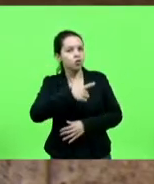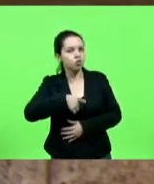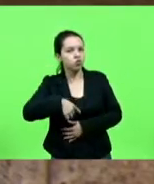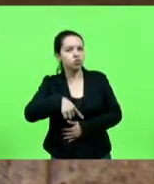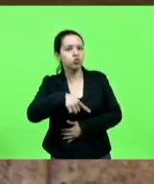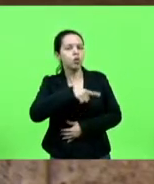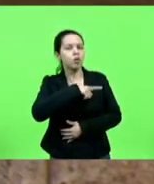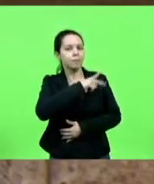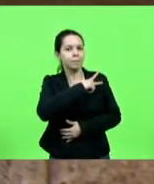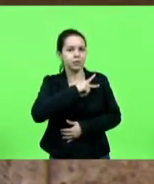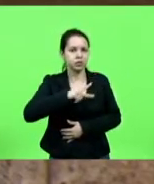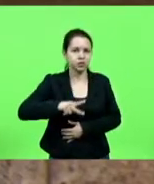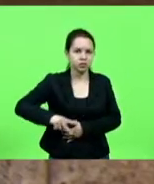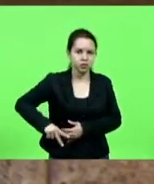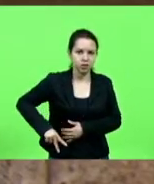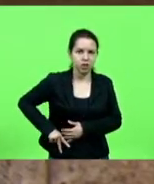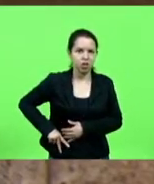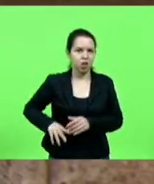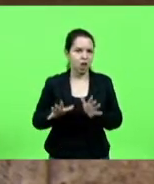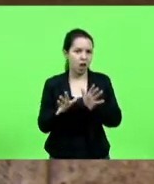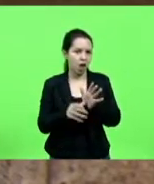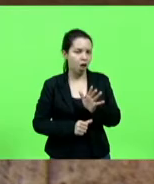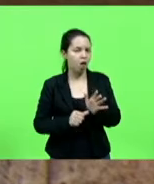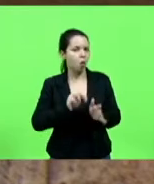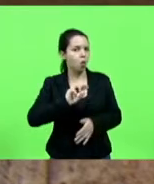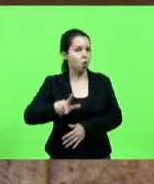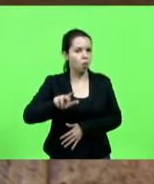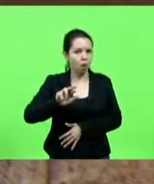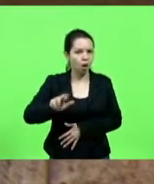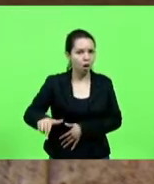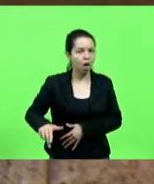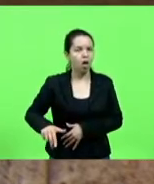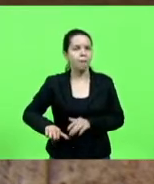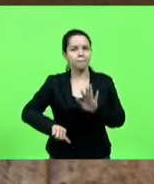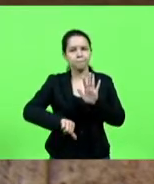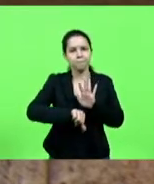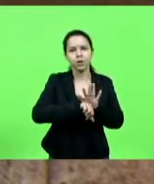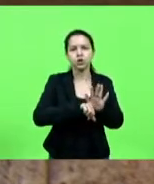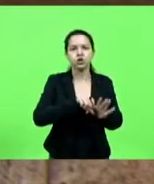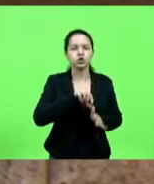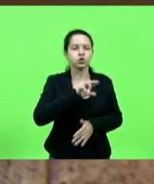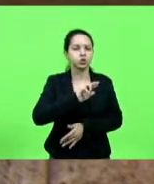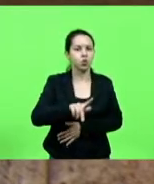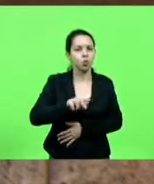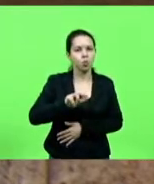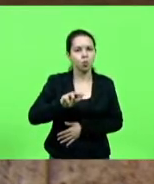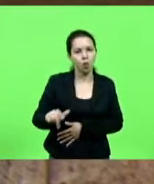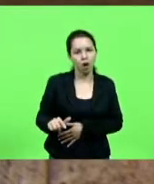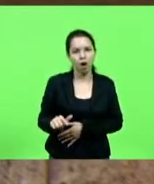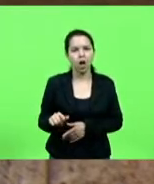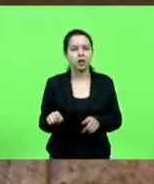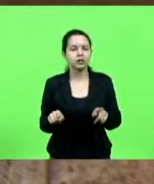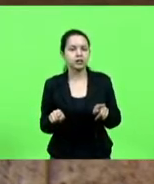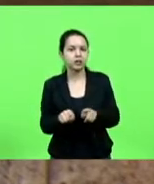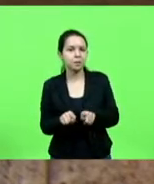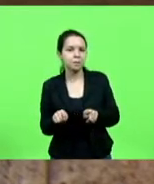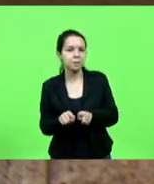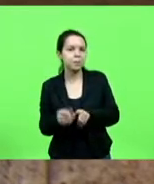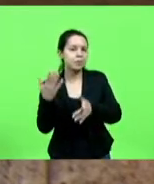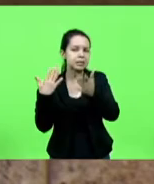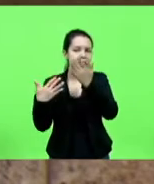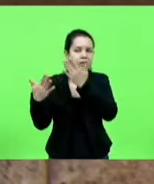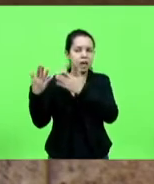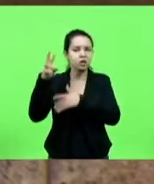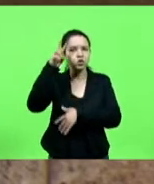presidente que não seja ladrão, um presidente que não seja bandido, um presidente que não teve uma história de passar atrás das grades.